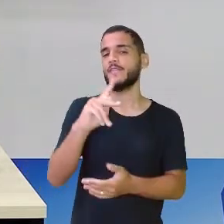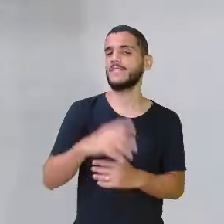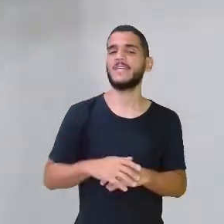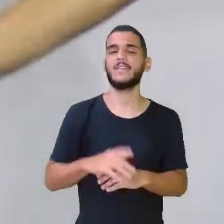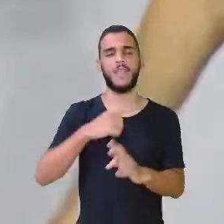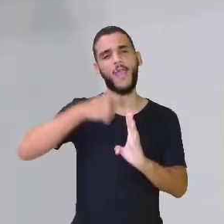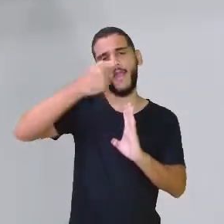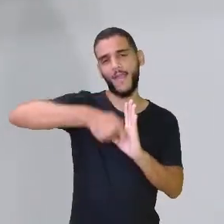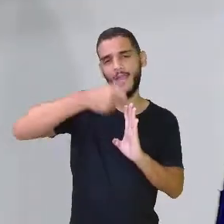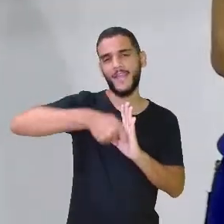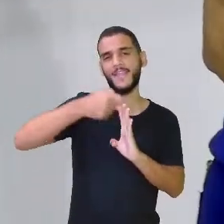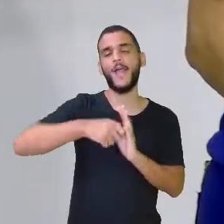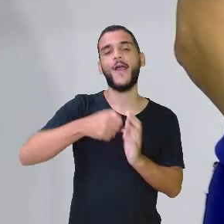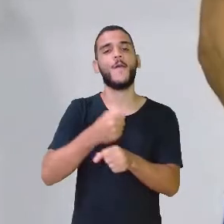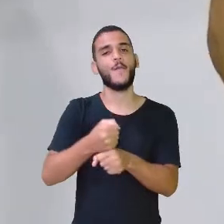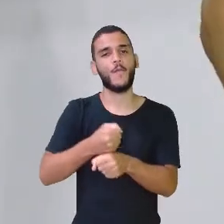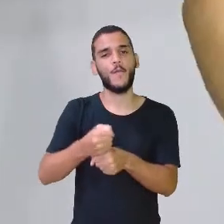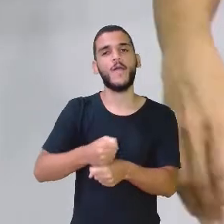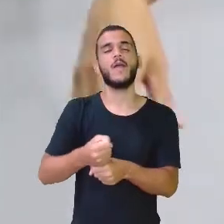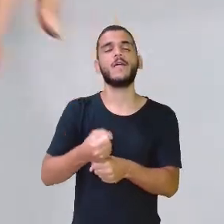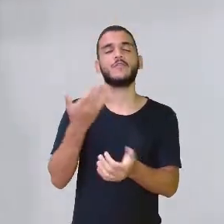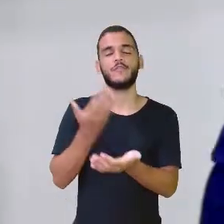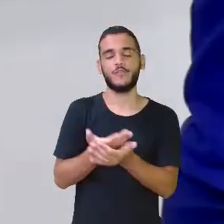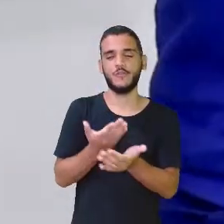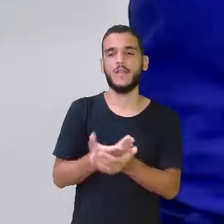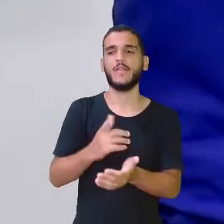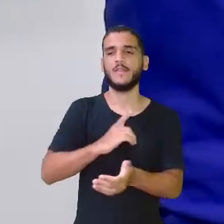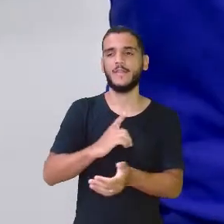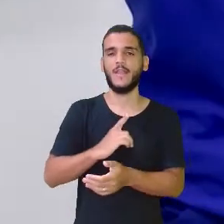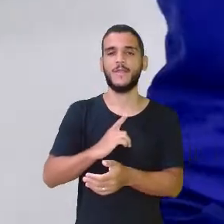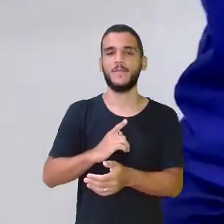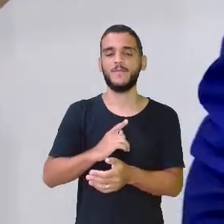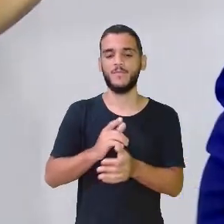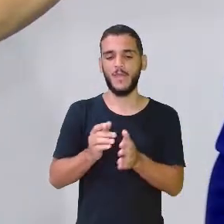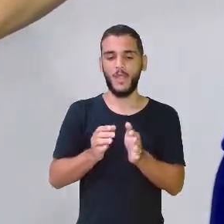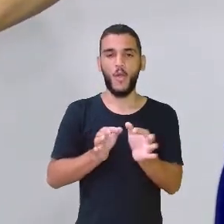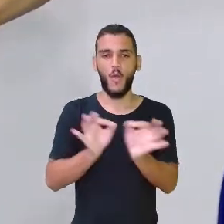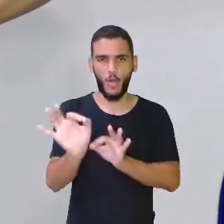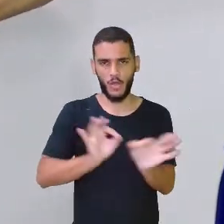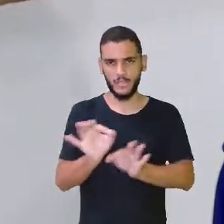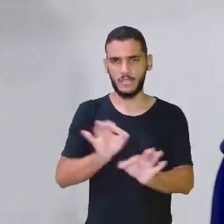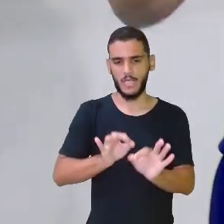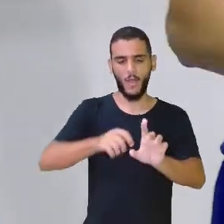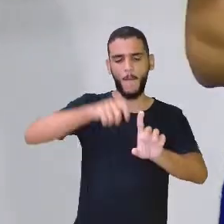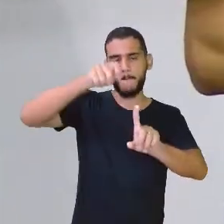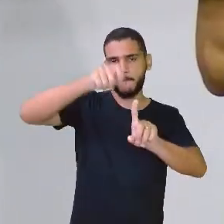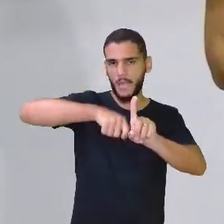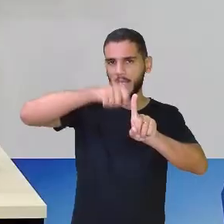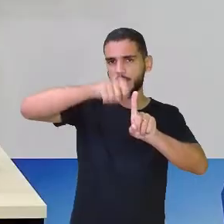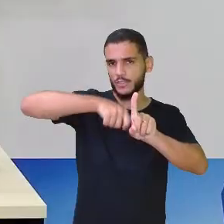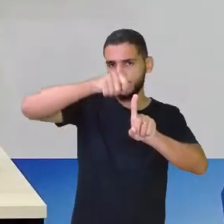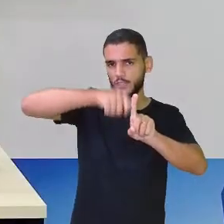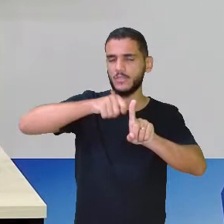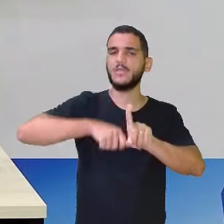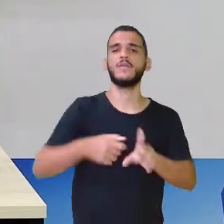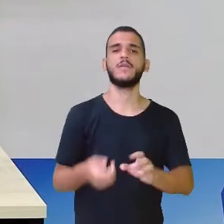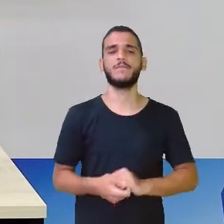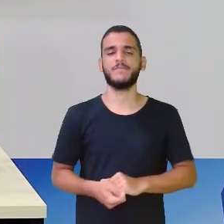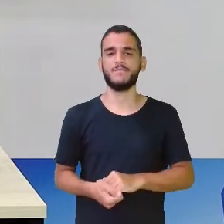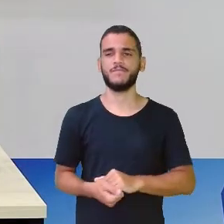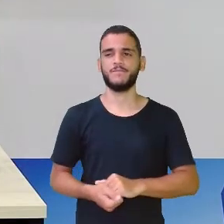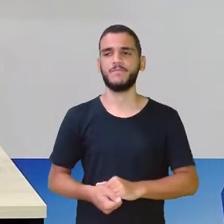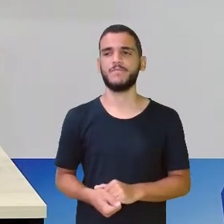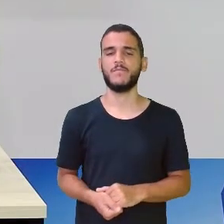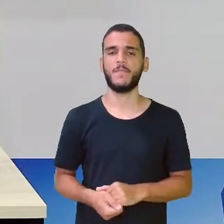calendário do nosso ano letivo, dividido nos meses. Temos aqui, ó, 12, os 12 meses do ano. Tem,